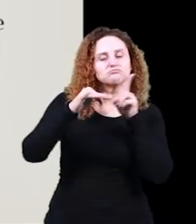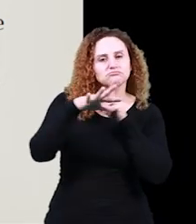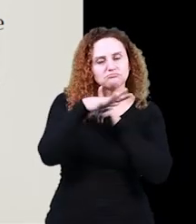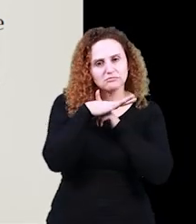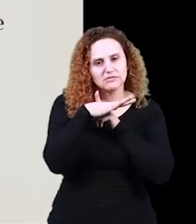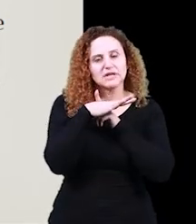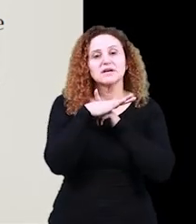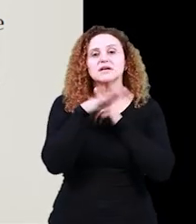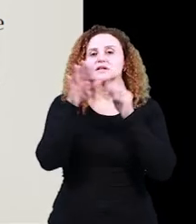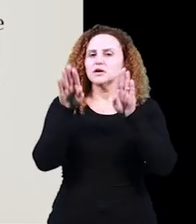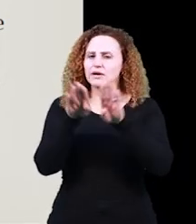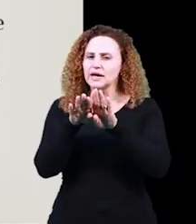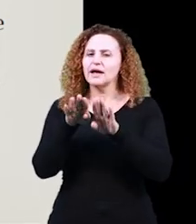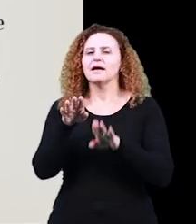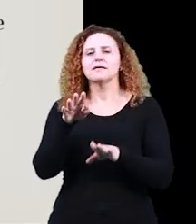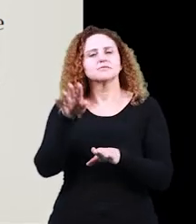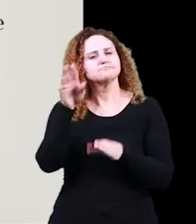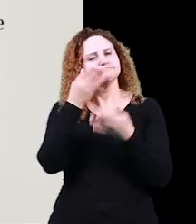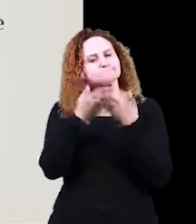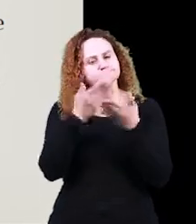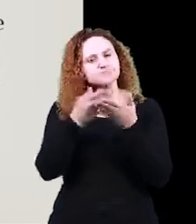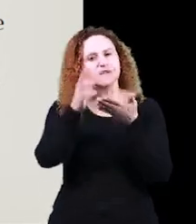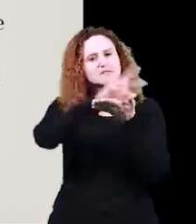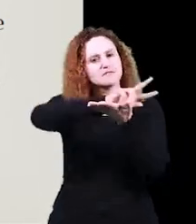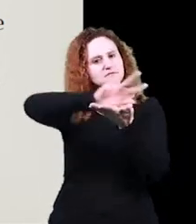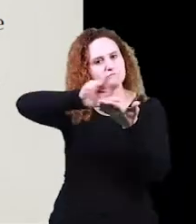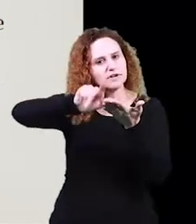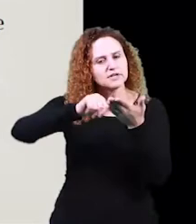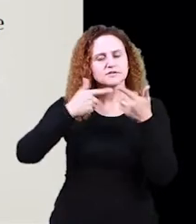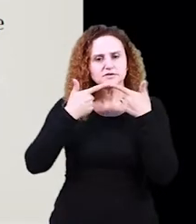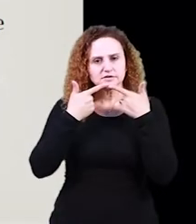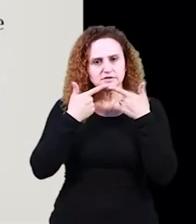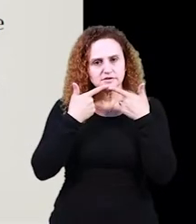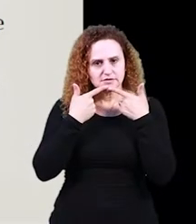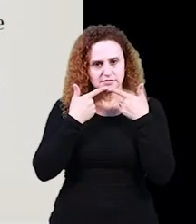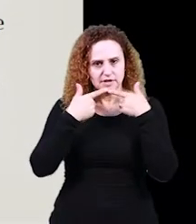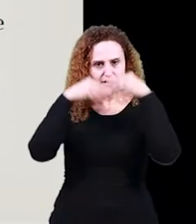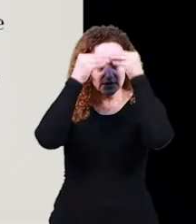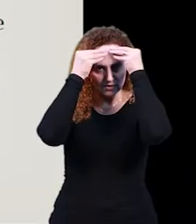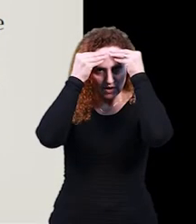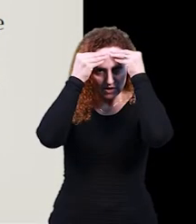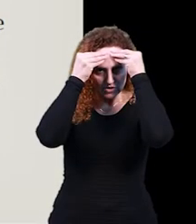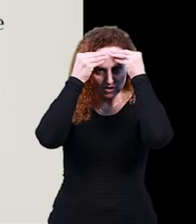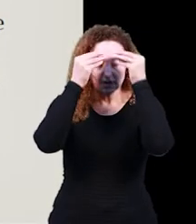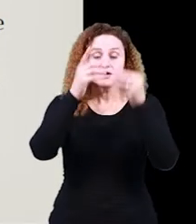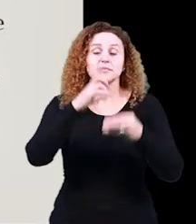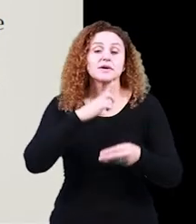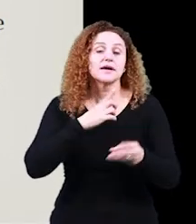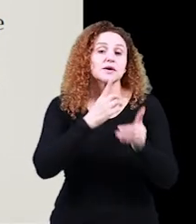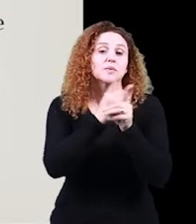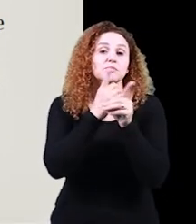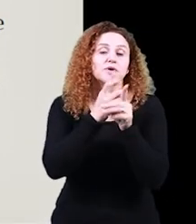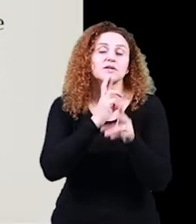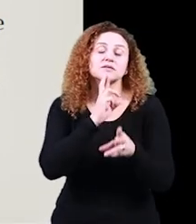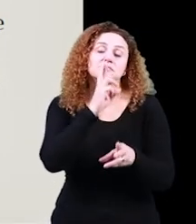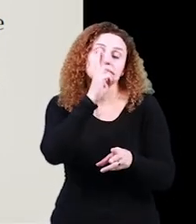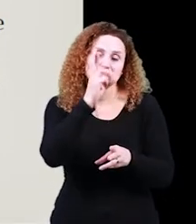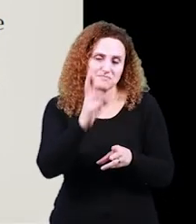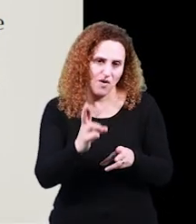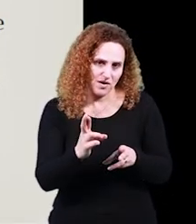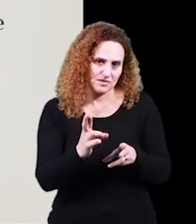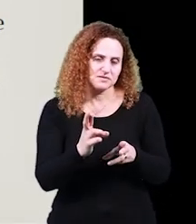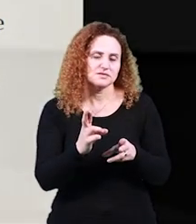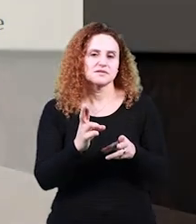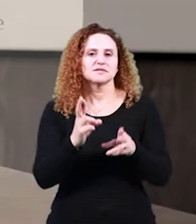recorre às variações derivadas do contexto social para encontrar respostas para os problemas que emergem da variação inerente ao